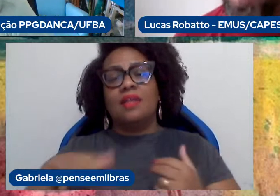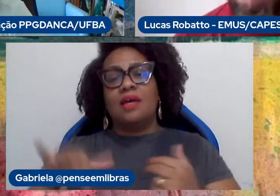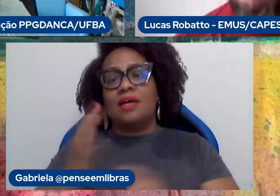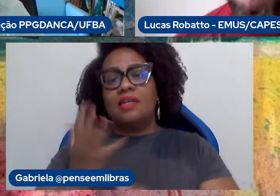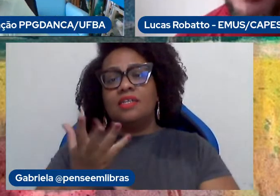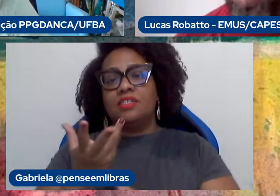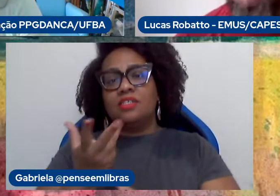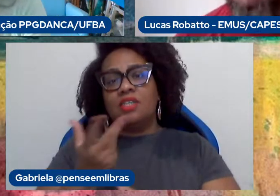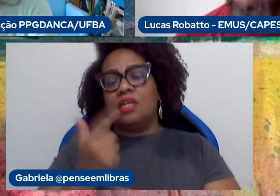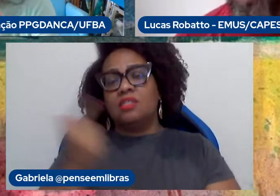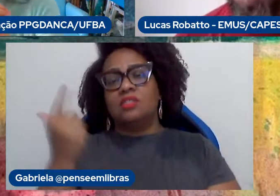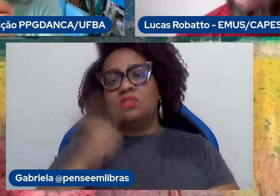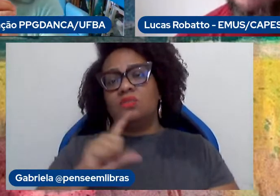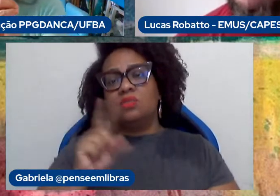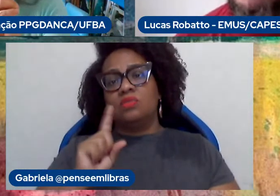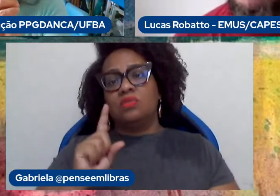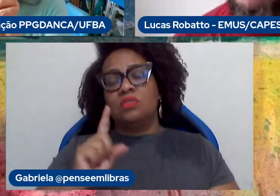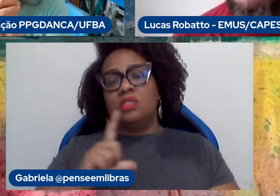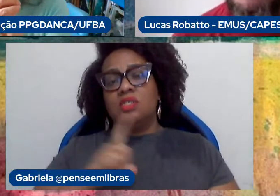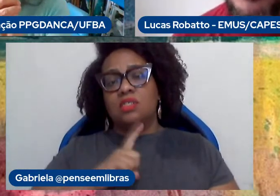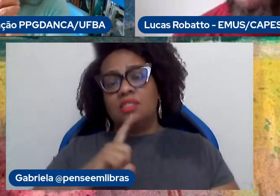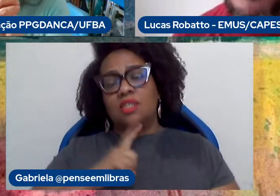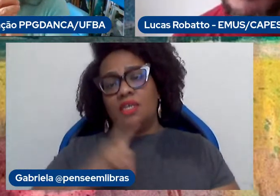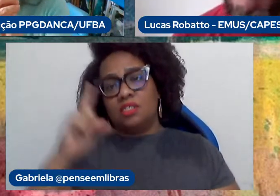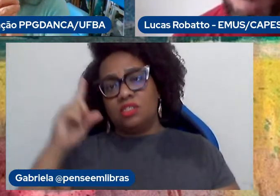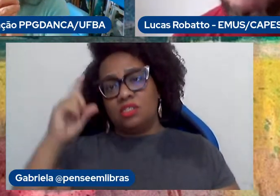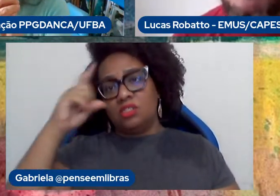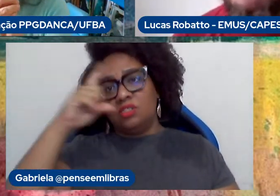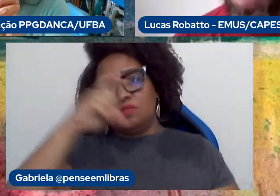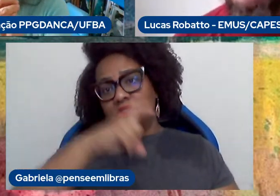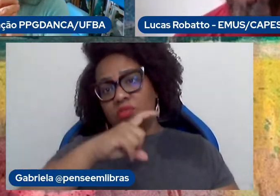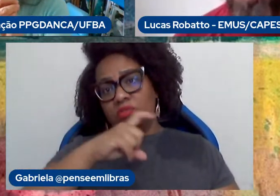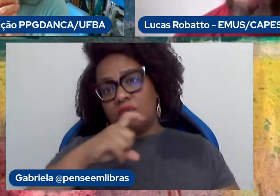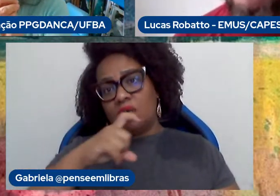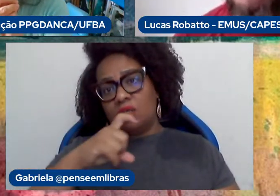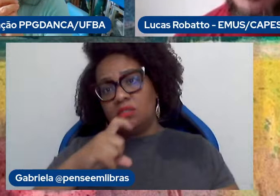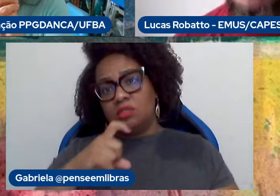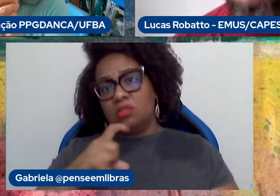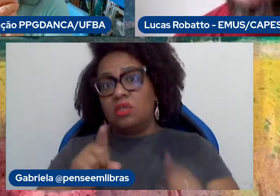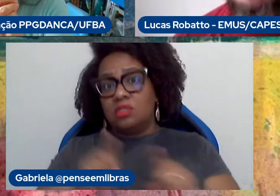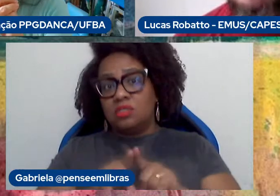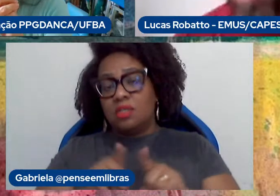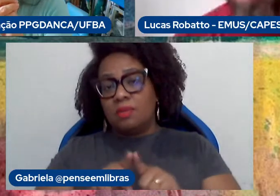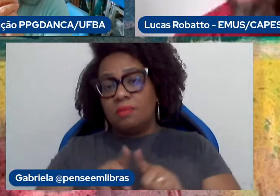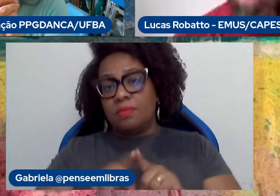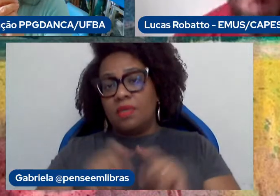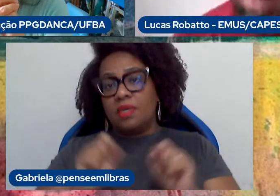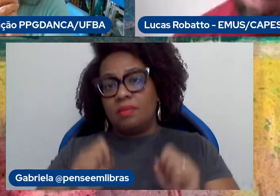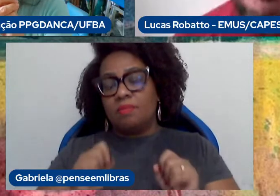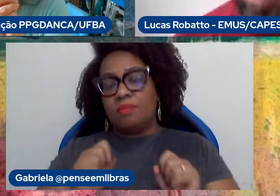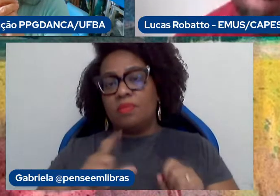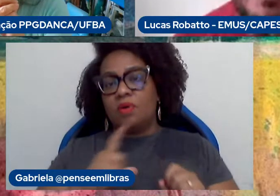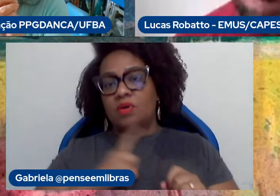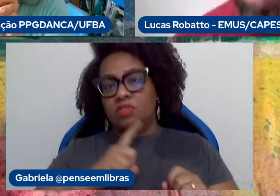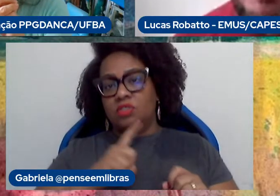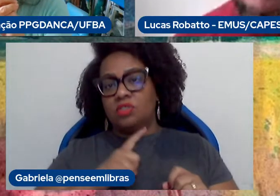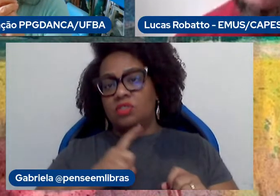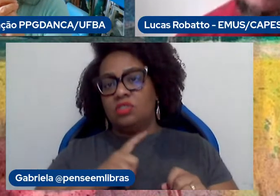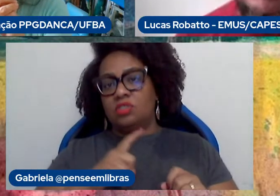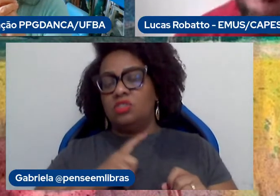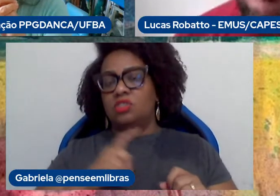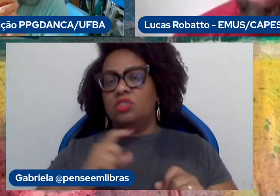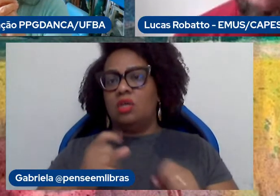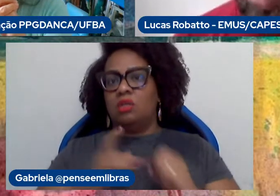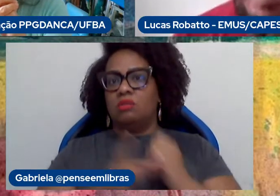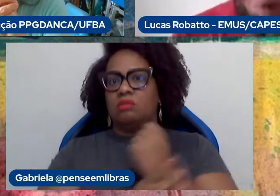achamos que, pelo contrário, eu acho que a nossa presença, de alguma maneira, garante que, pelo menos, não garante, mas